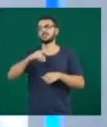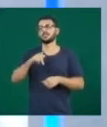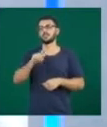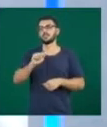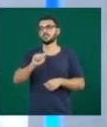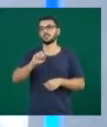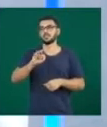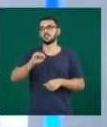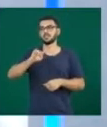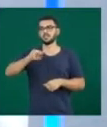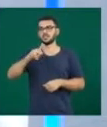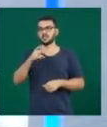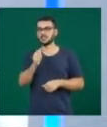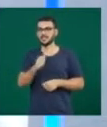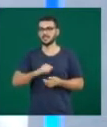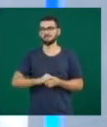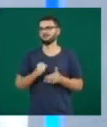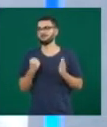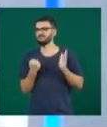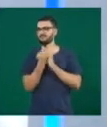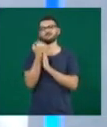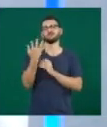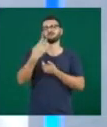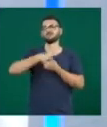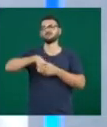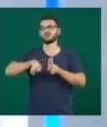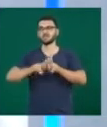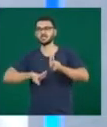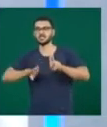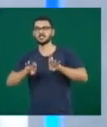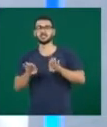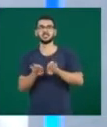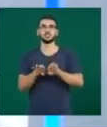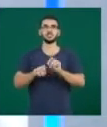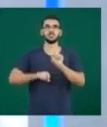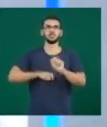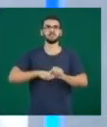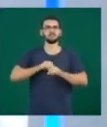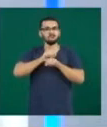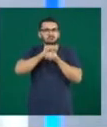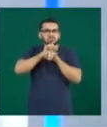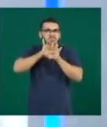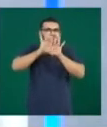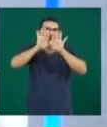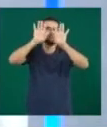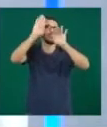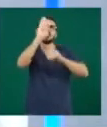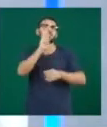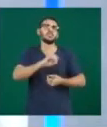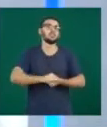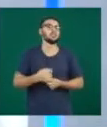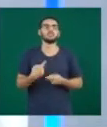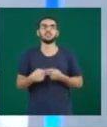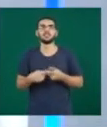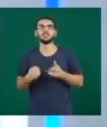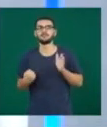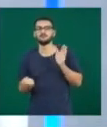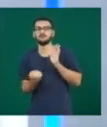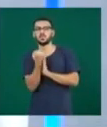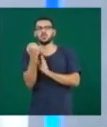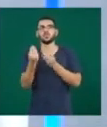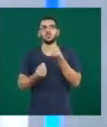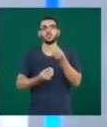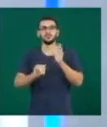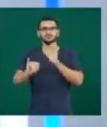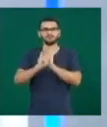aqui na universidade e, obviamente, refletindo no país como um todo, um marco no fortalecimento da